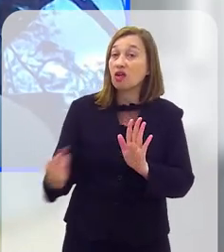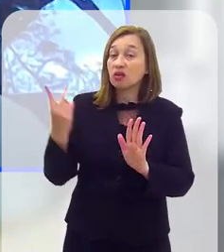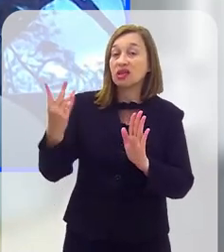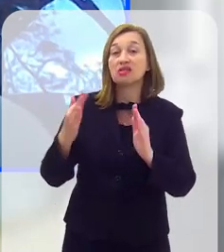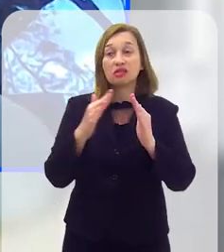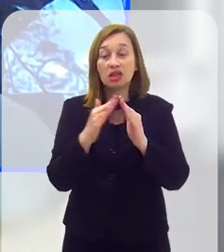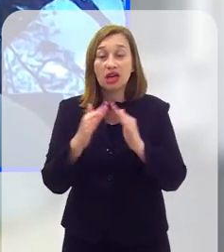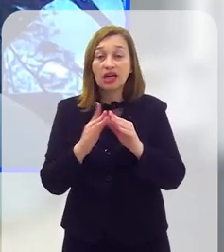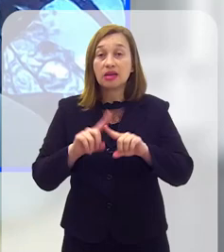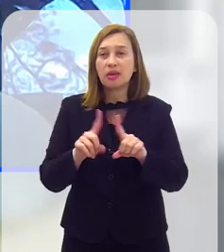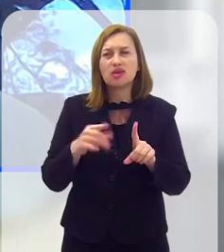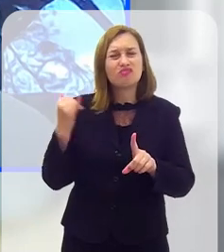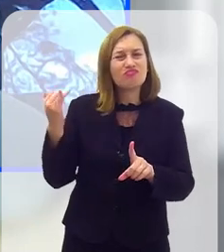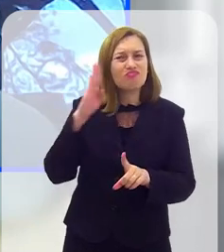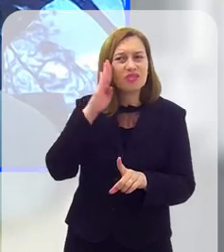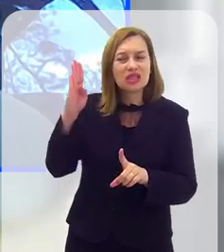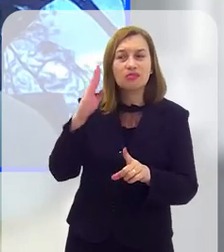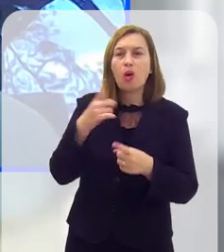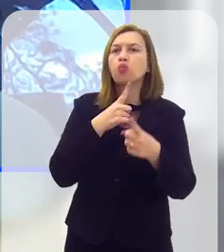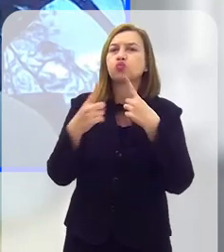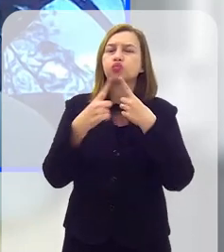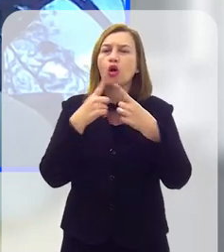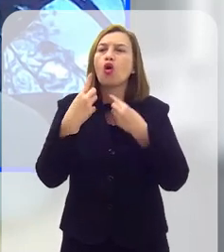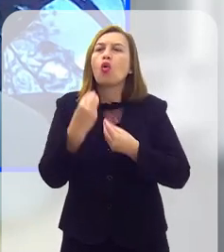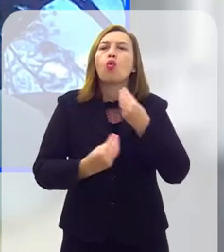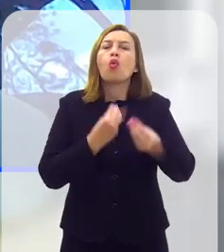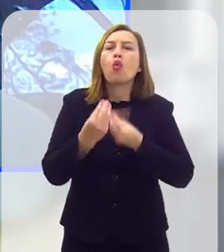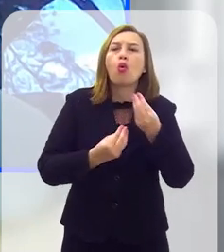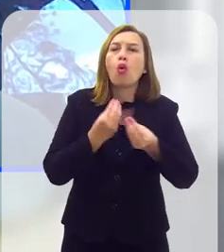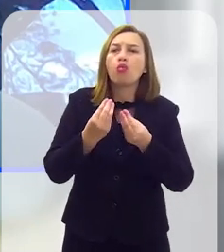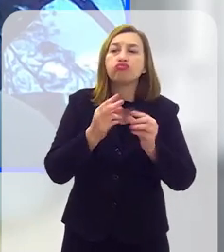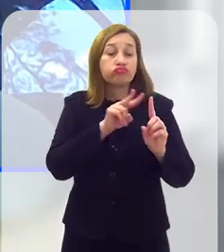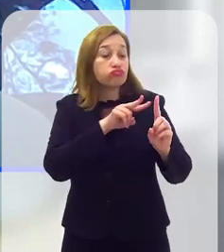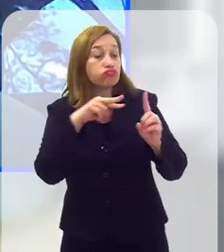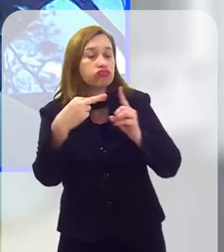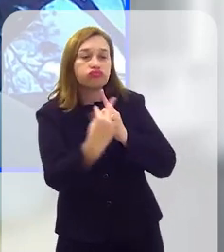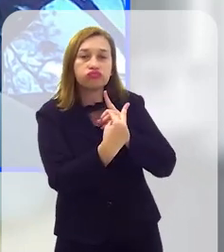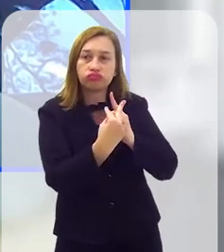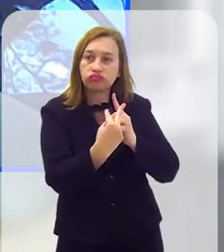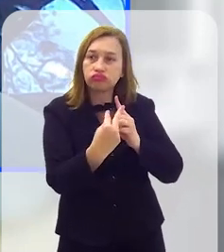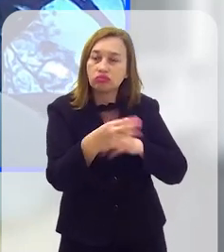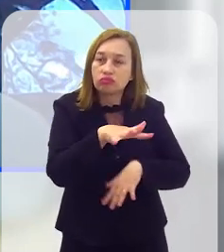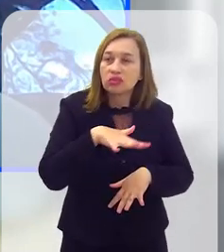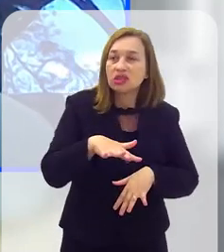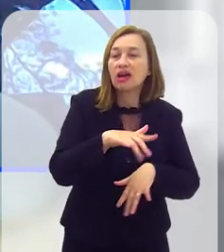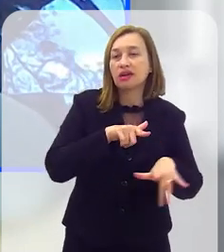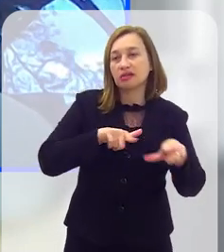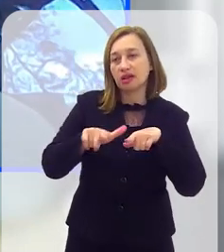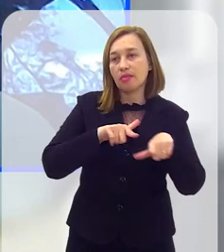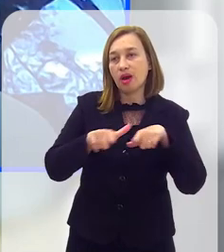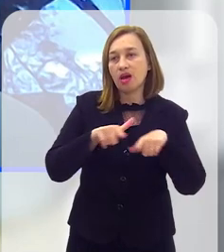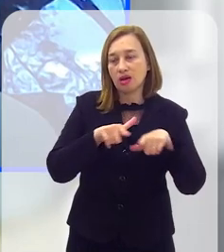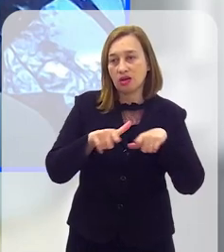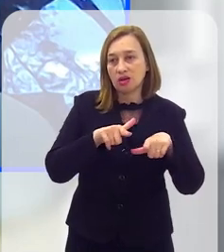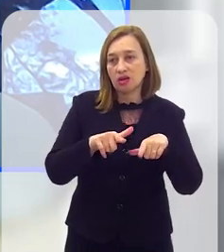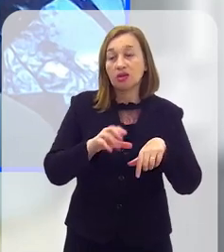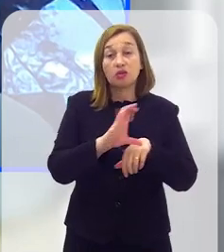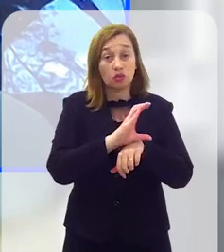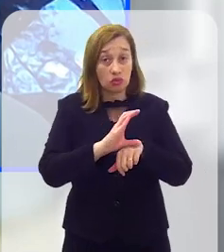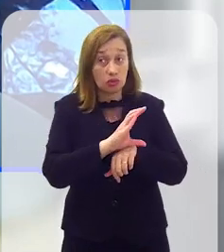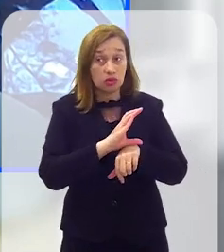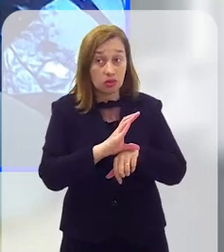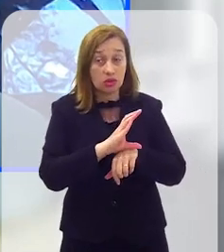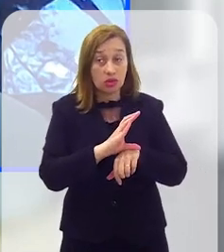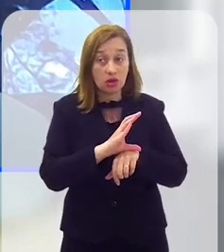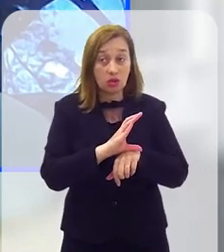imóveis e tudo mais. Mas um dos grandes pontos é a discussão sobre como você viabiliza essa cadeia desse serviço.